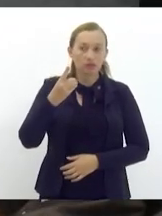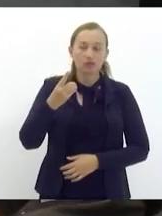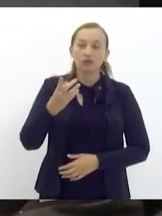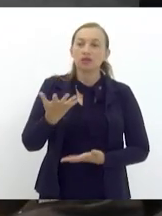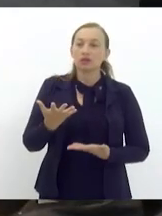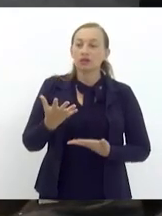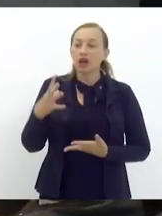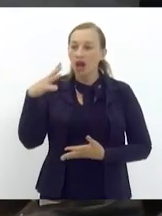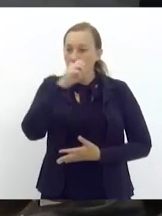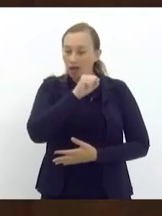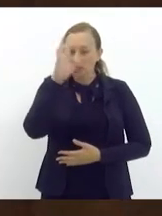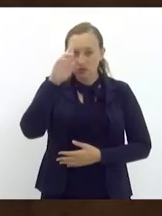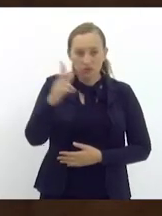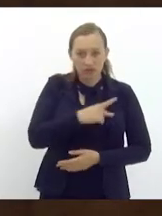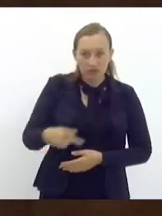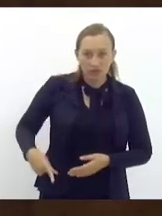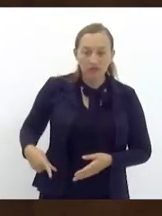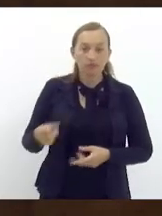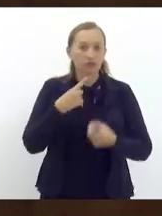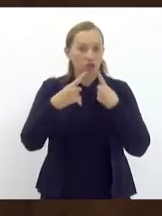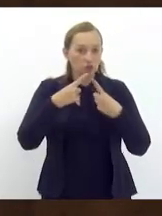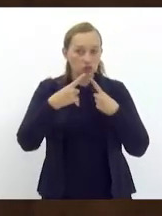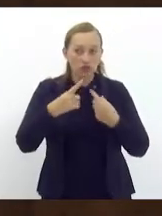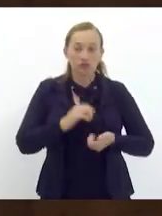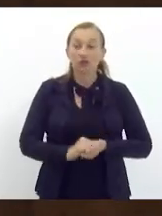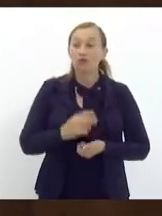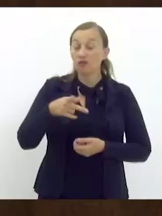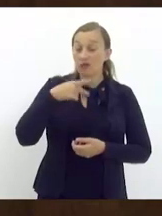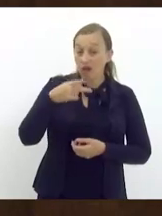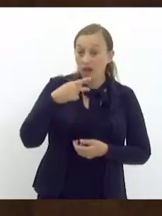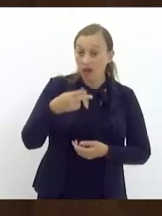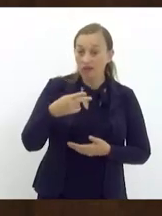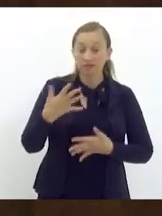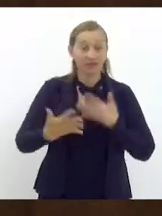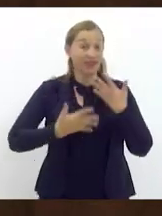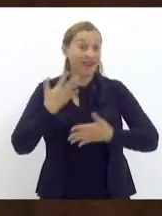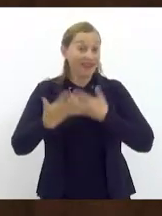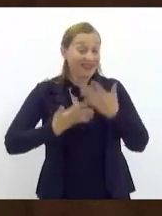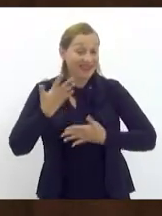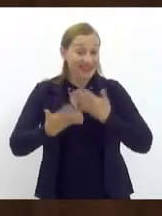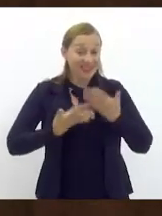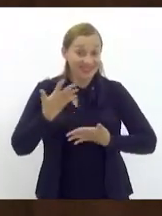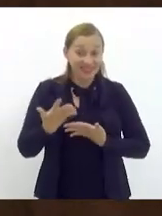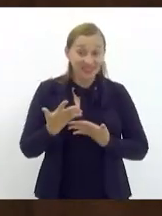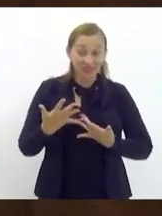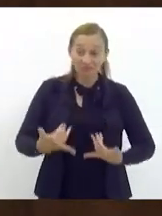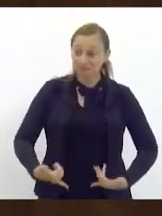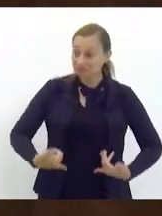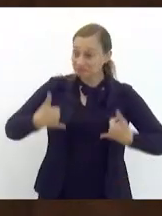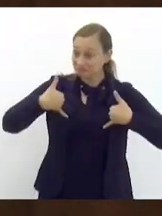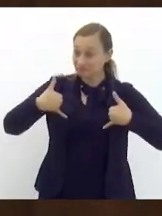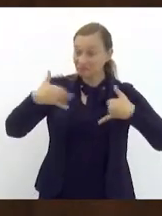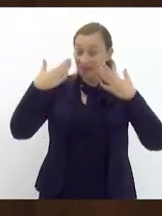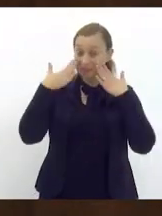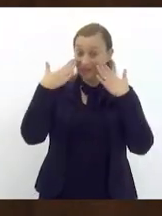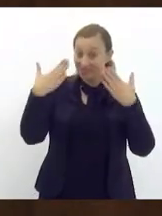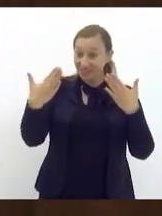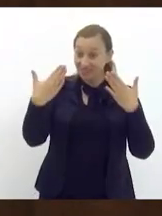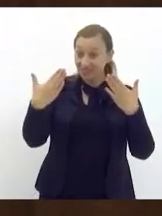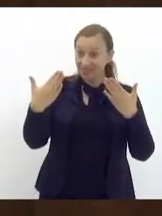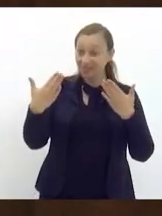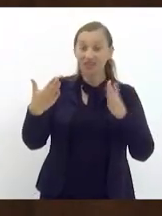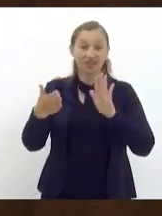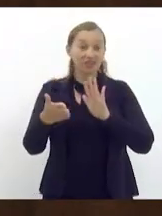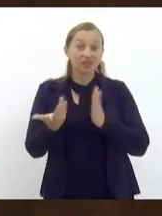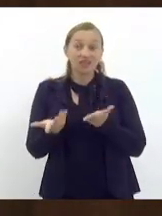rapidamente, presidente. Para discutir, dizer da minha alegria e da honra de apresentar essa